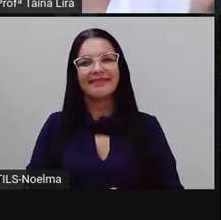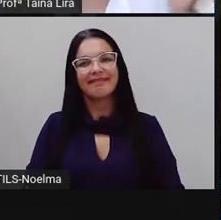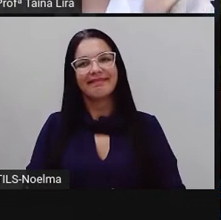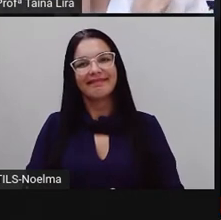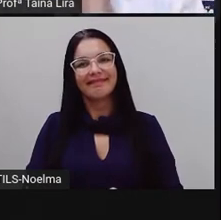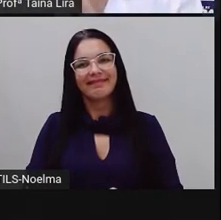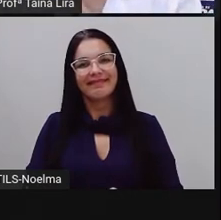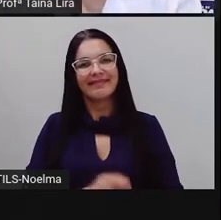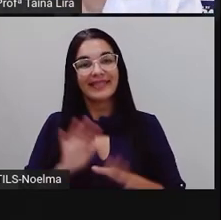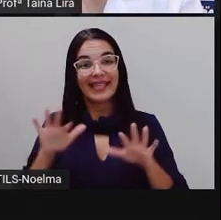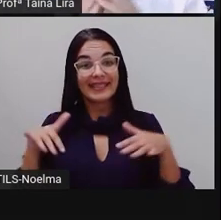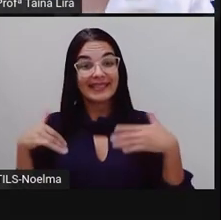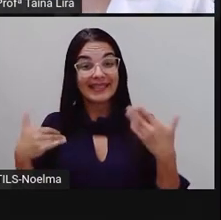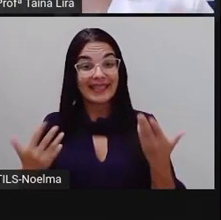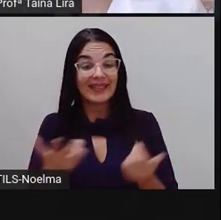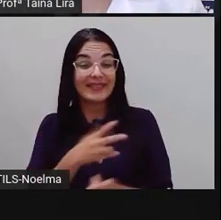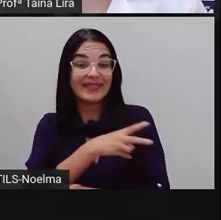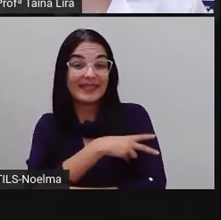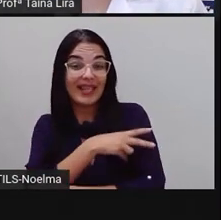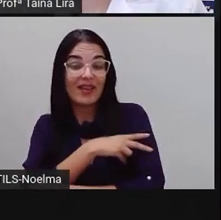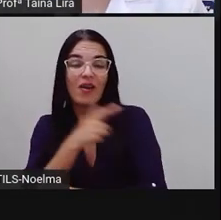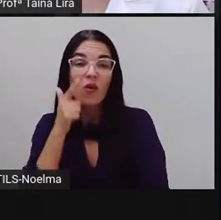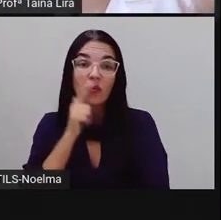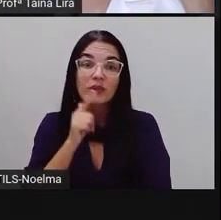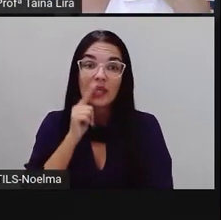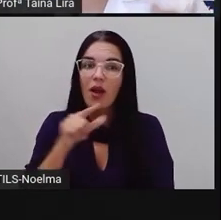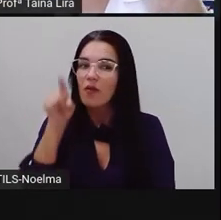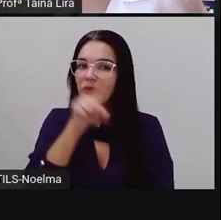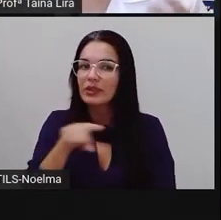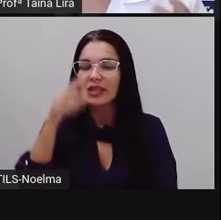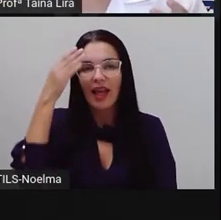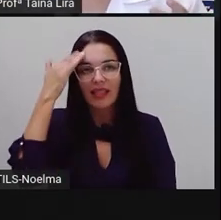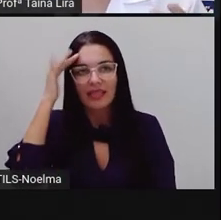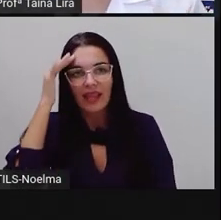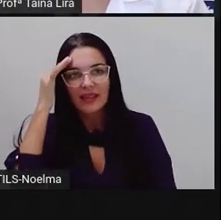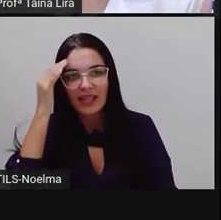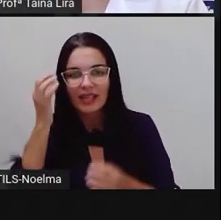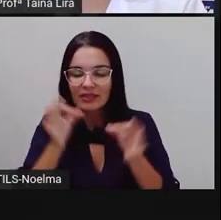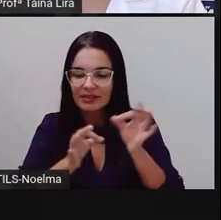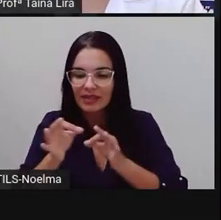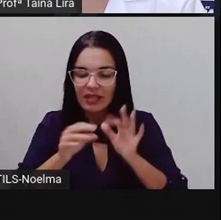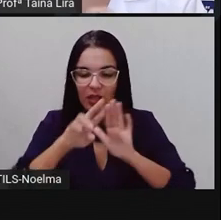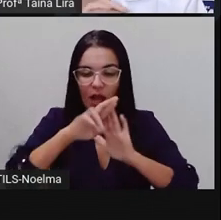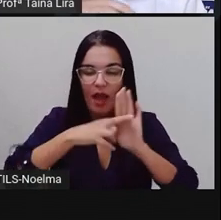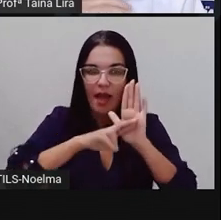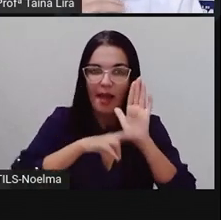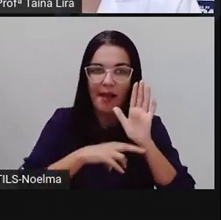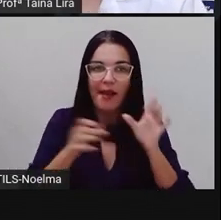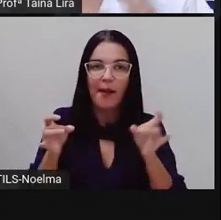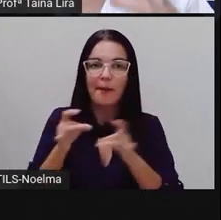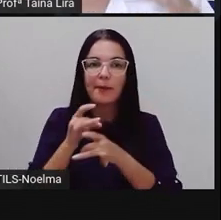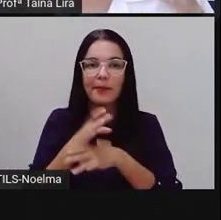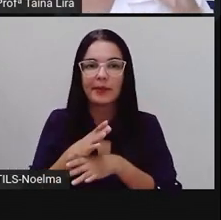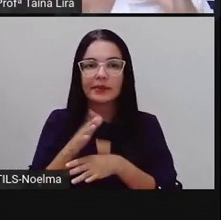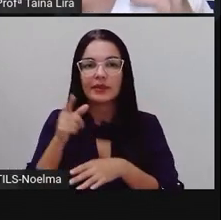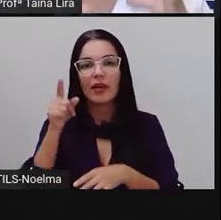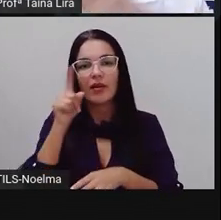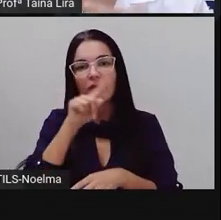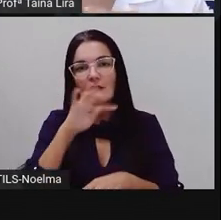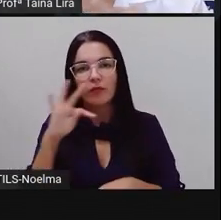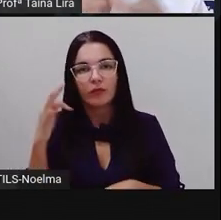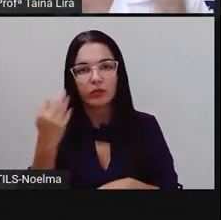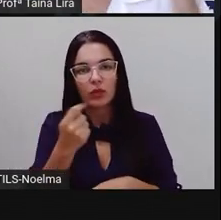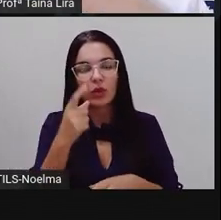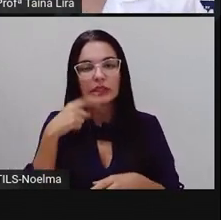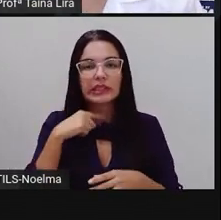Então, segundo ano, conseguiram entender aí direitinho essas regras? Pronto, então, olha lá, já sabe, qualquer